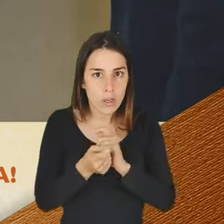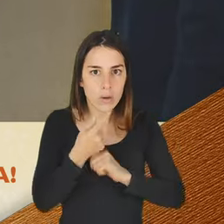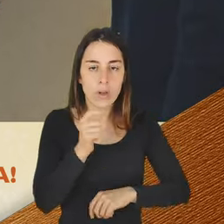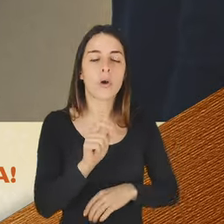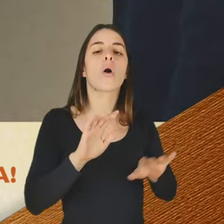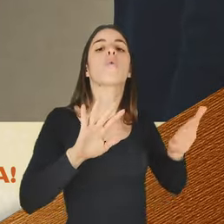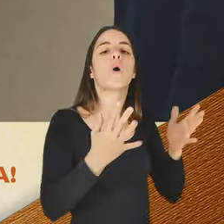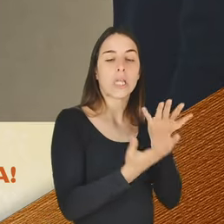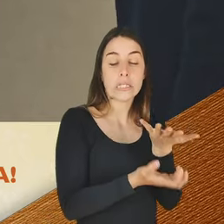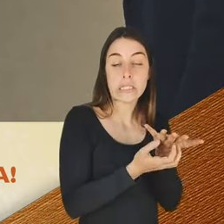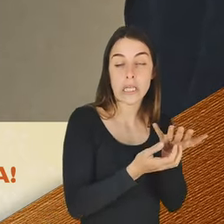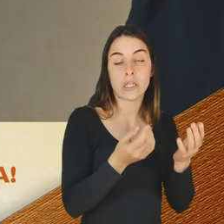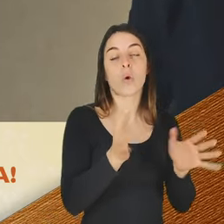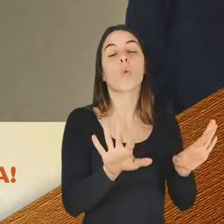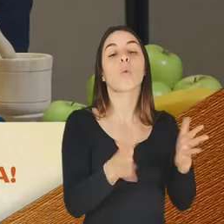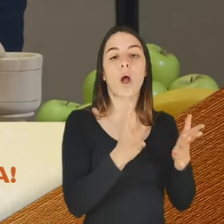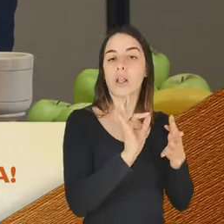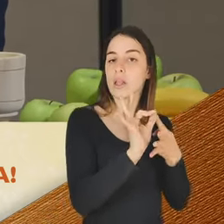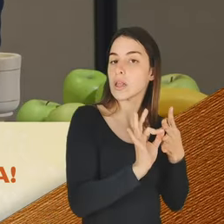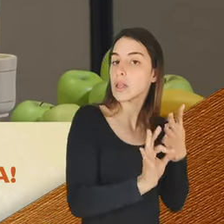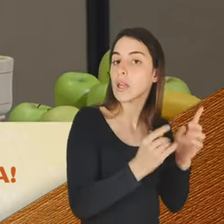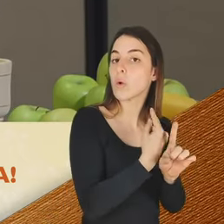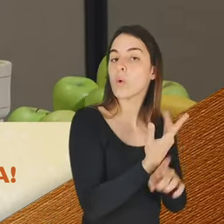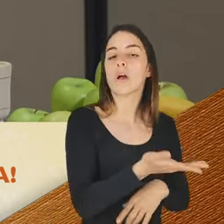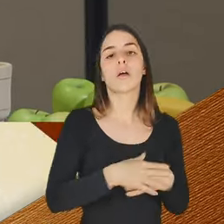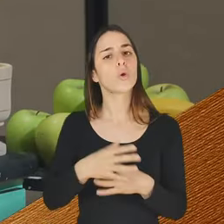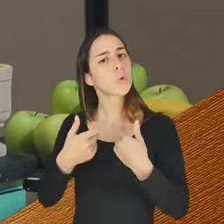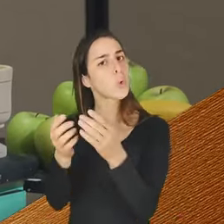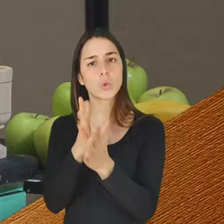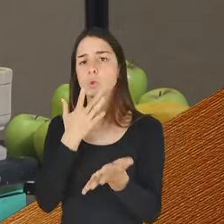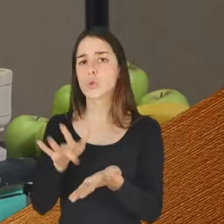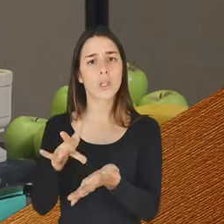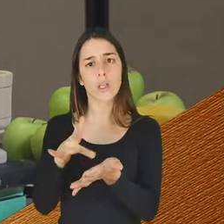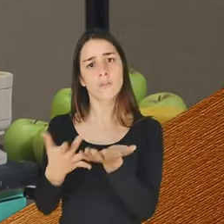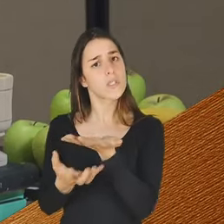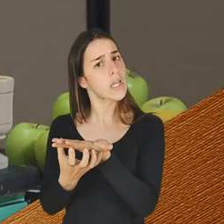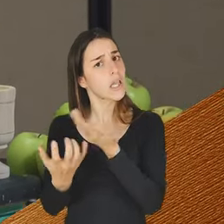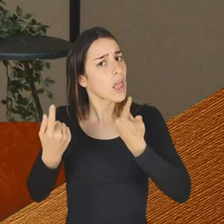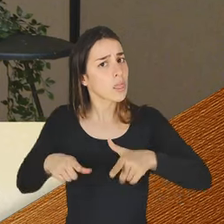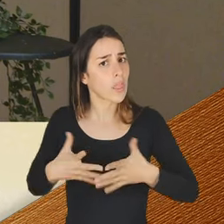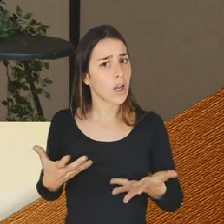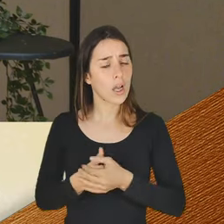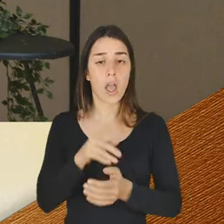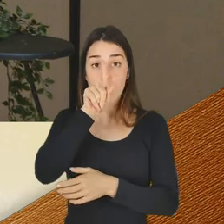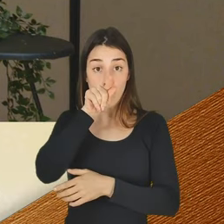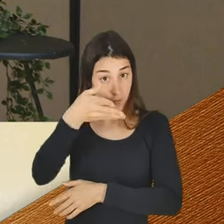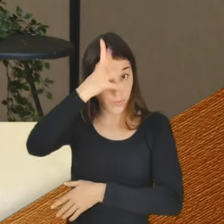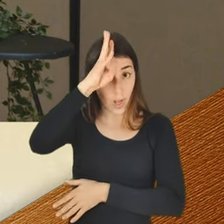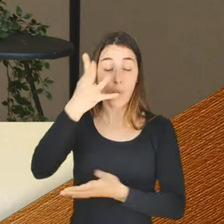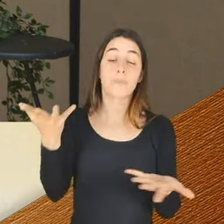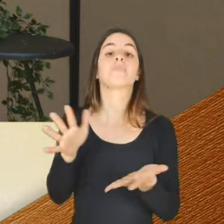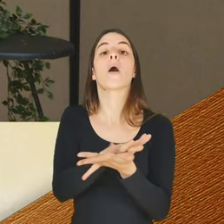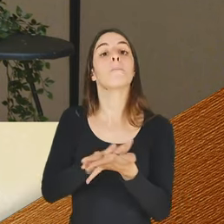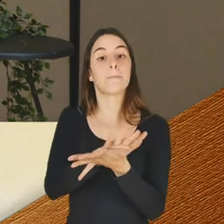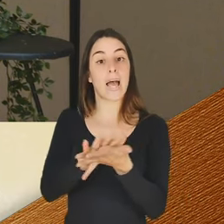Quais são os ingredientes? receita é uma receita muito simples, faz parte de todos os manuais de receita que falam sobre este frango. É um frango que basicamente uma pessoa